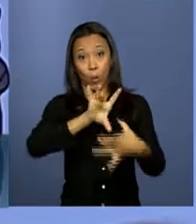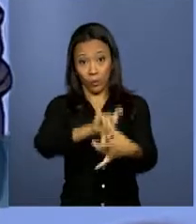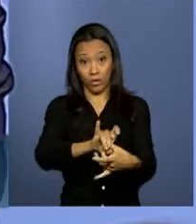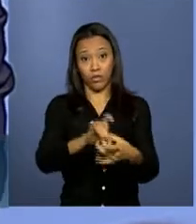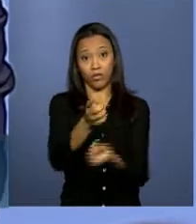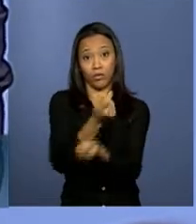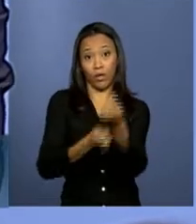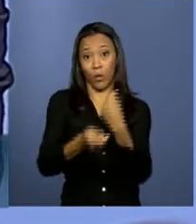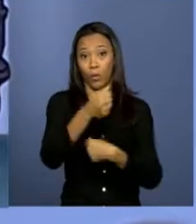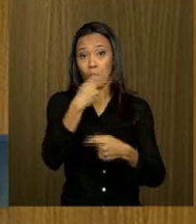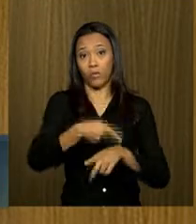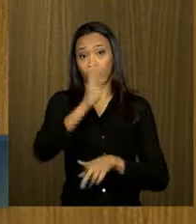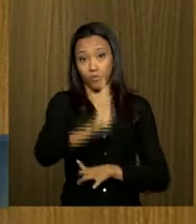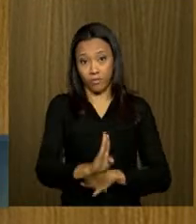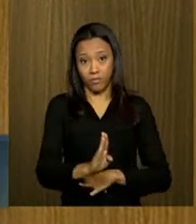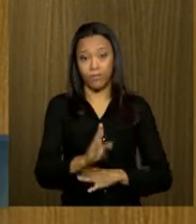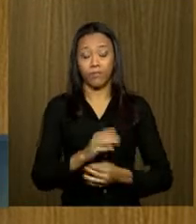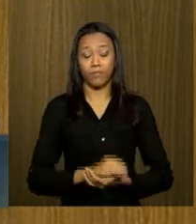brasileira.